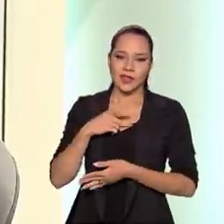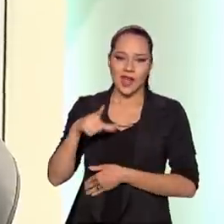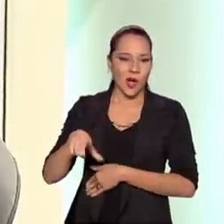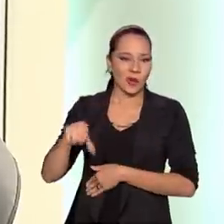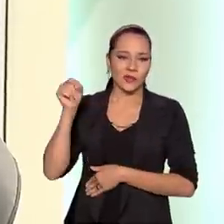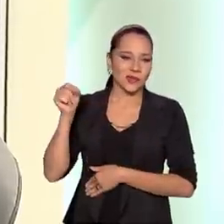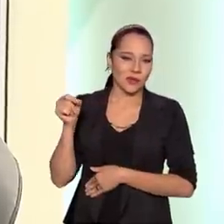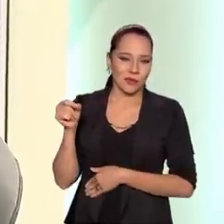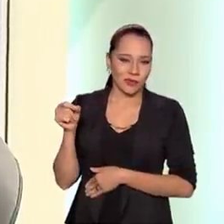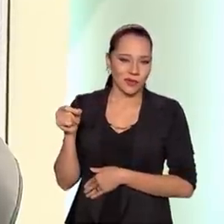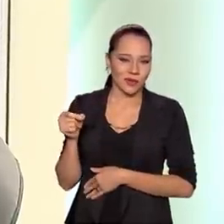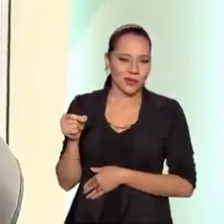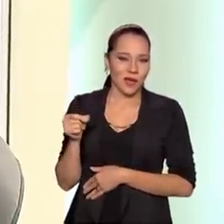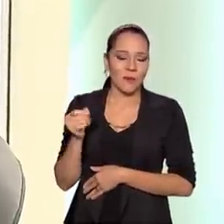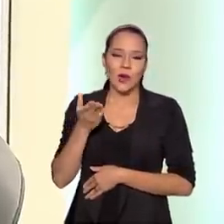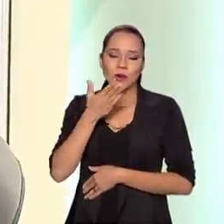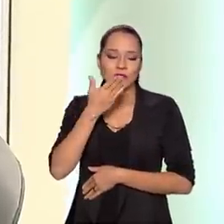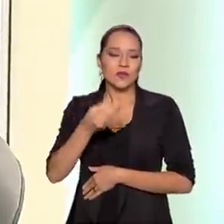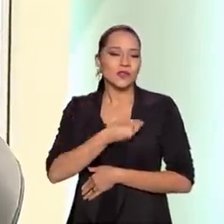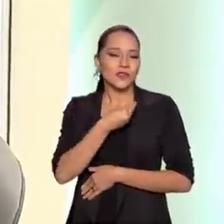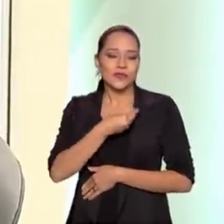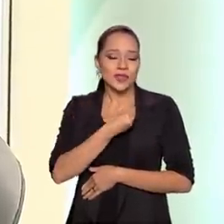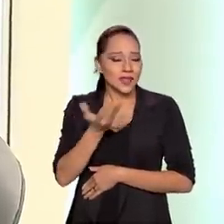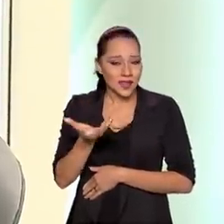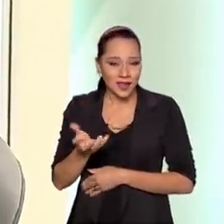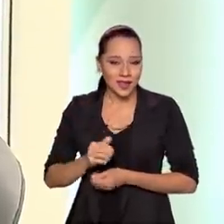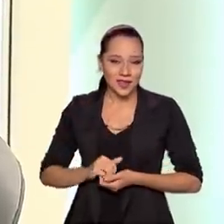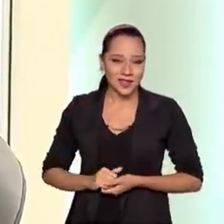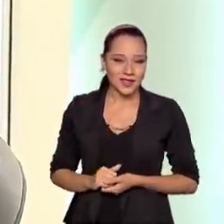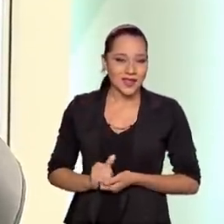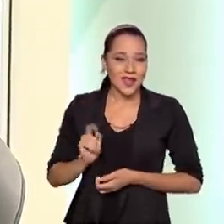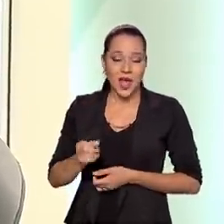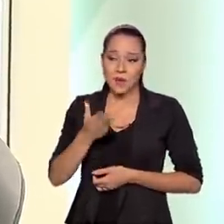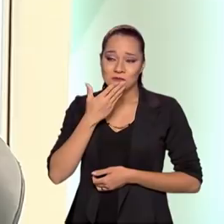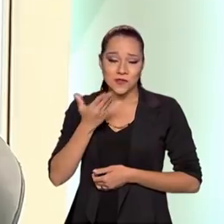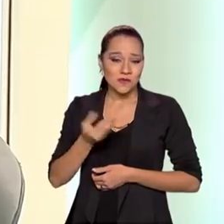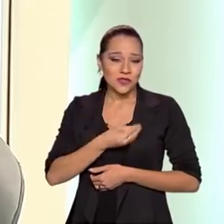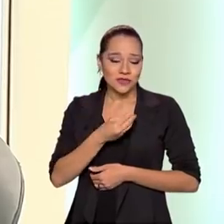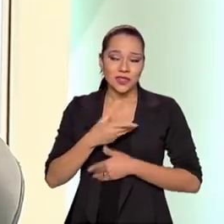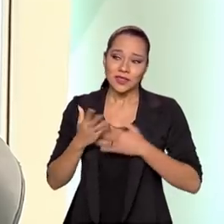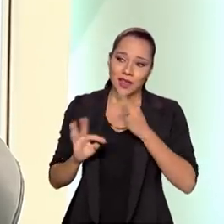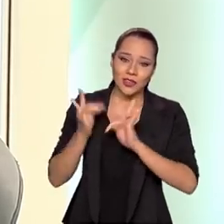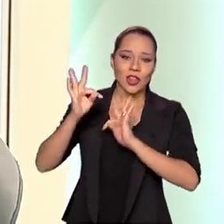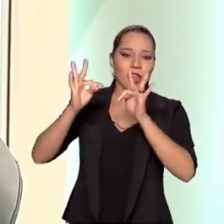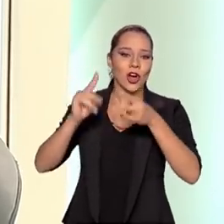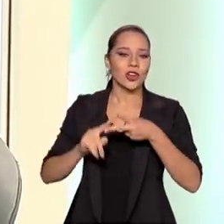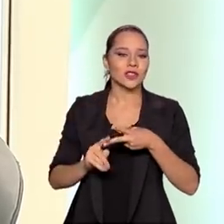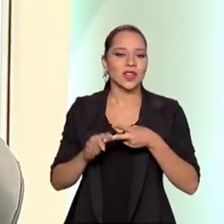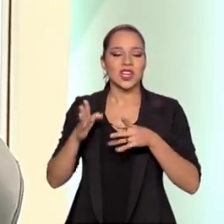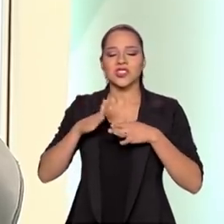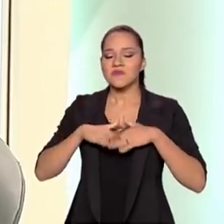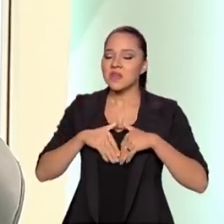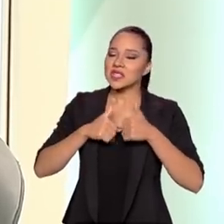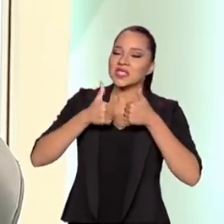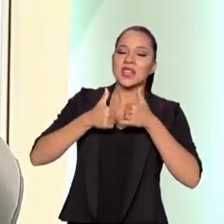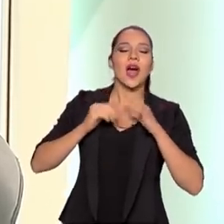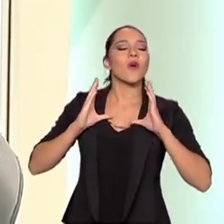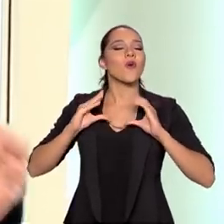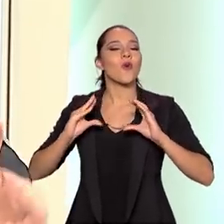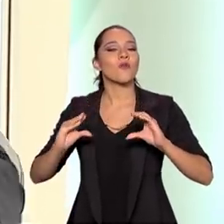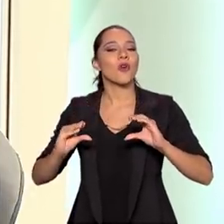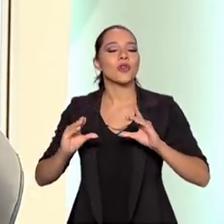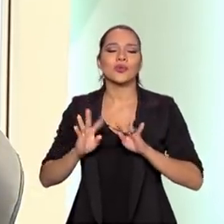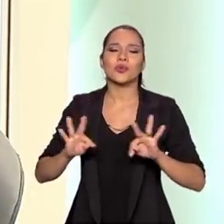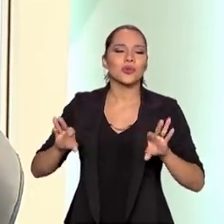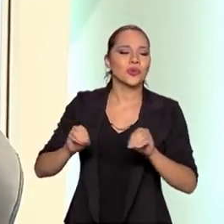opção pelo estilo de vida que quer ter. É um estilo tecnológico, é um estilo de bem-estar, com conforto, com tudo